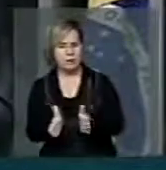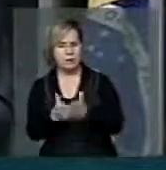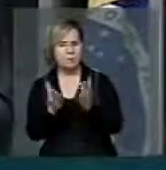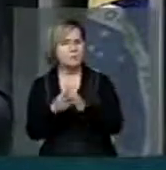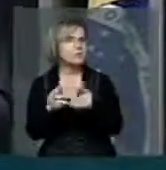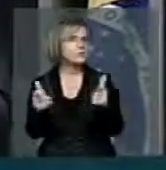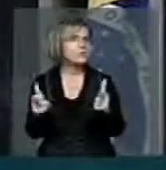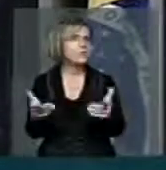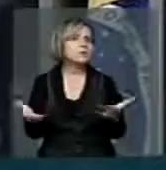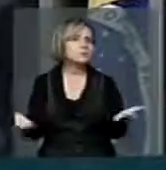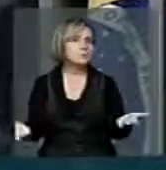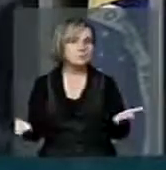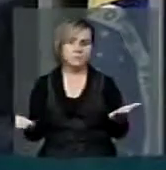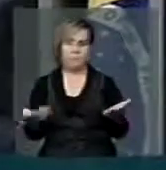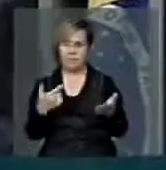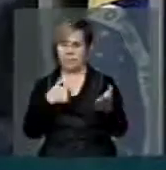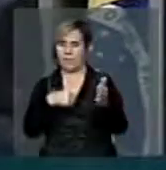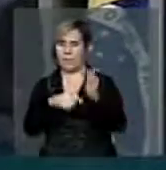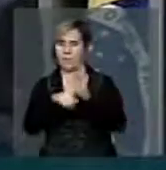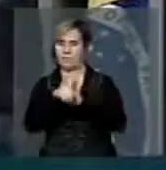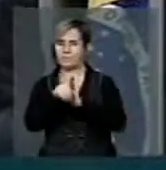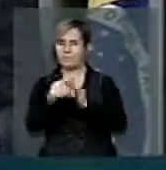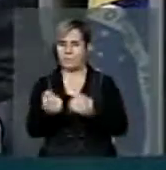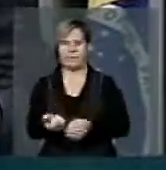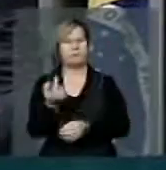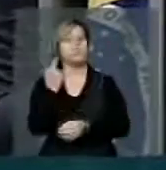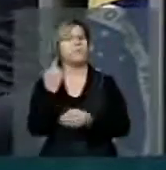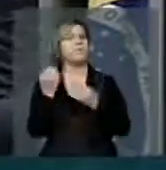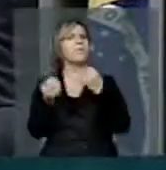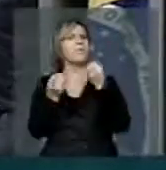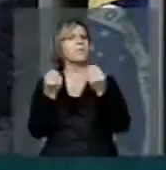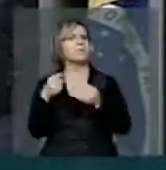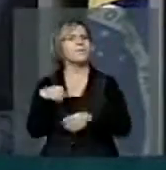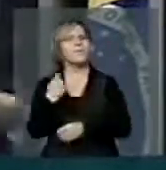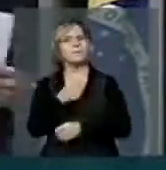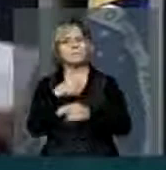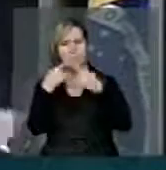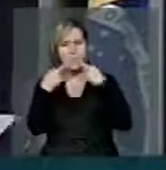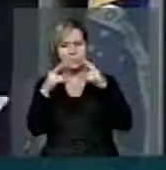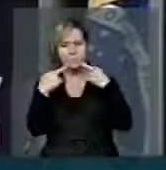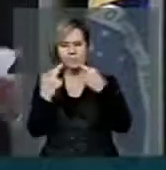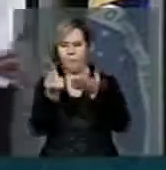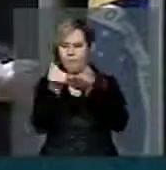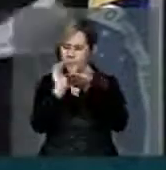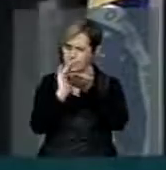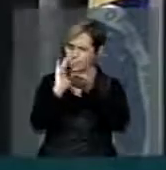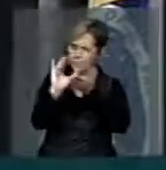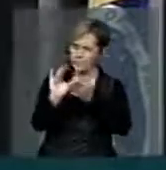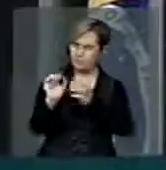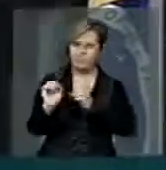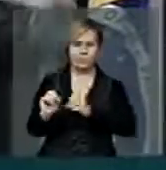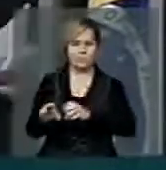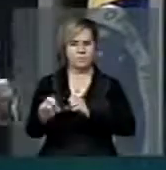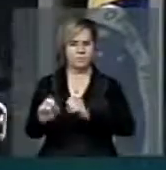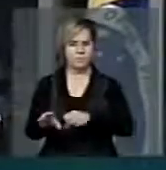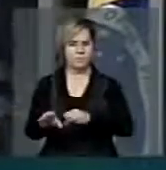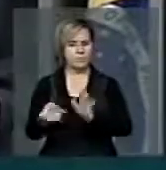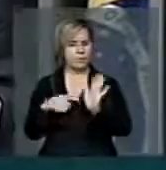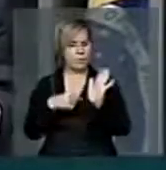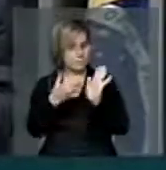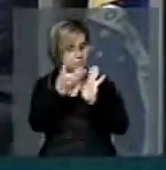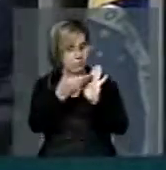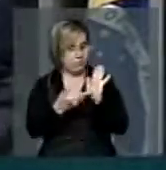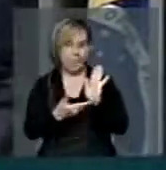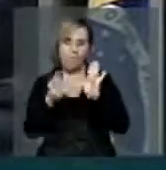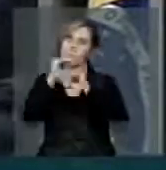estão? Pergunto ainda, puxa, nós estamos reclamando por recursos para a educação, estão aqui os